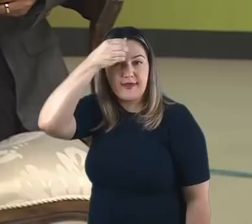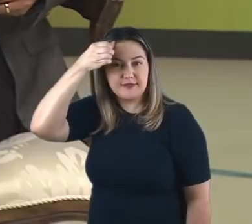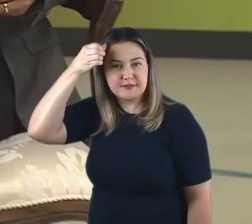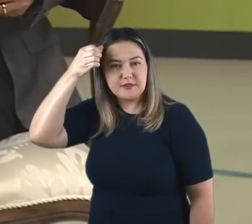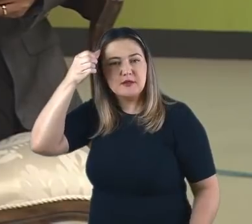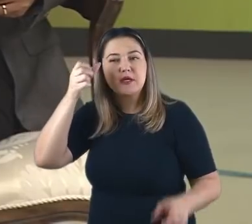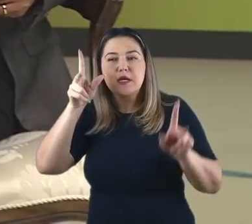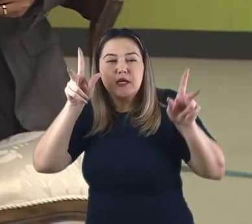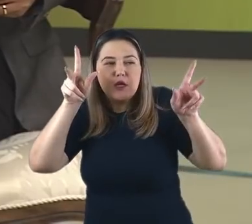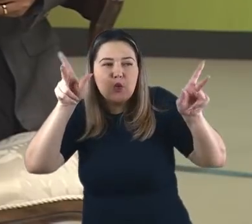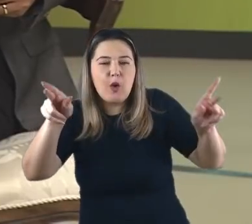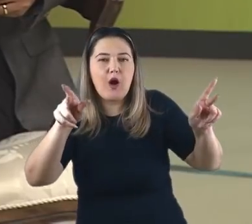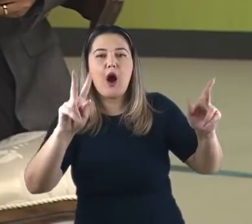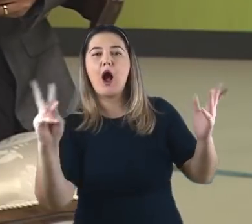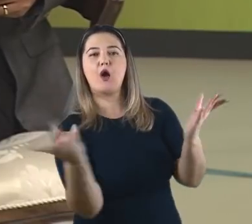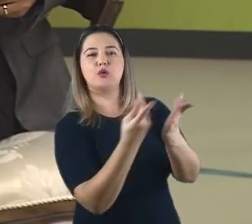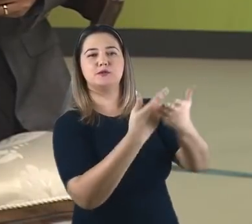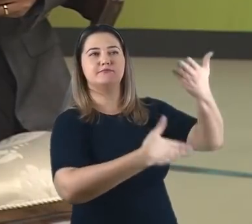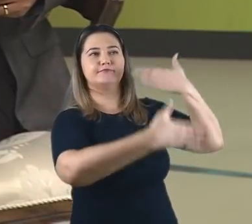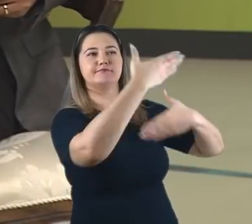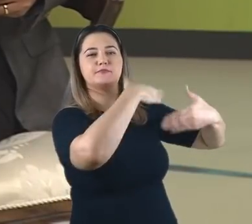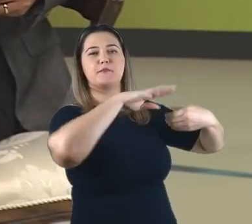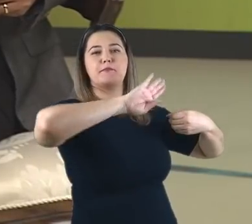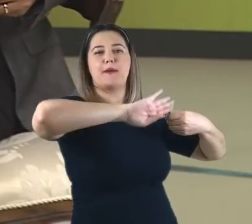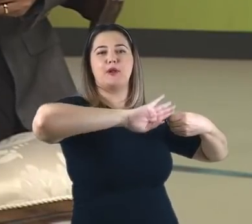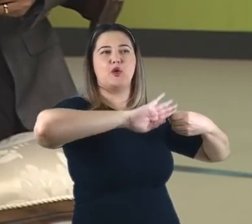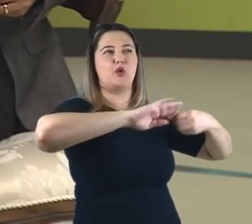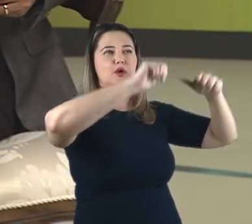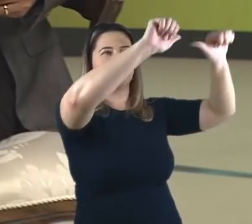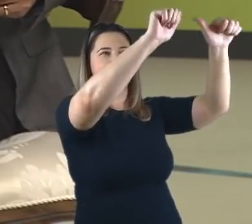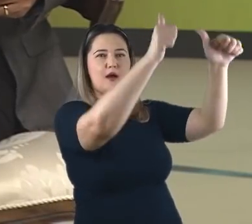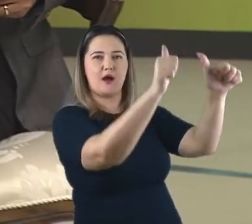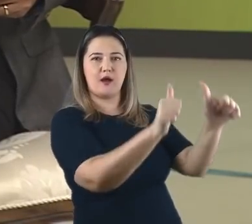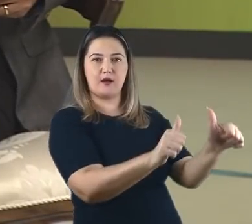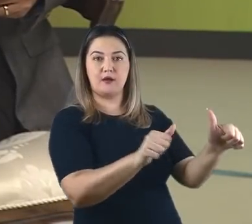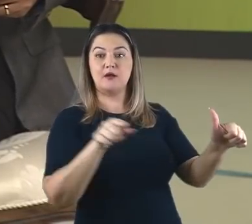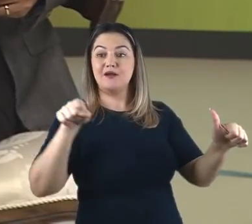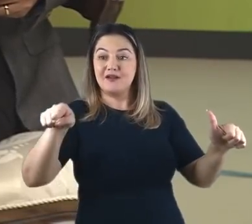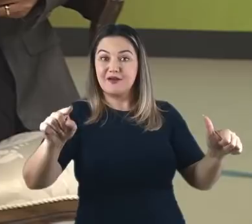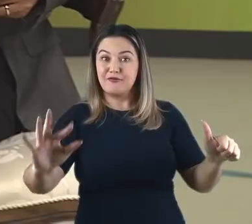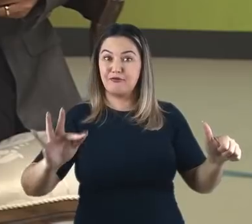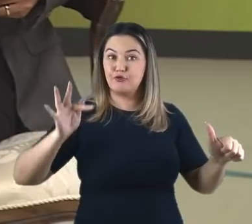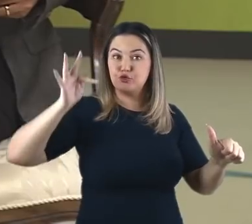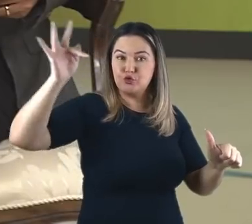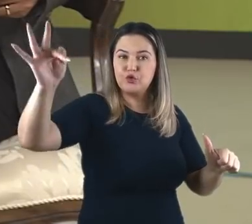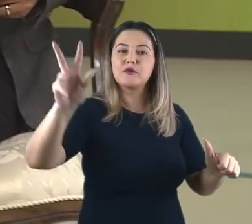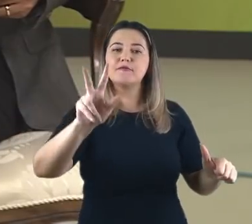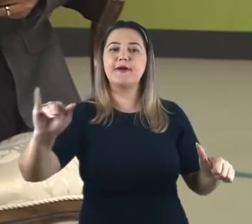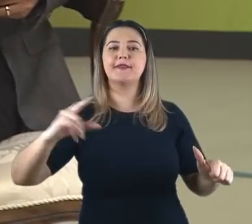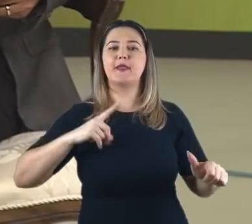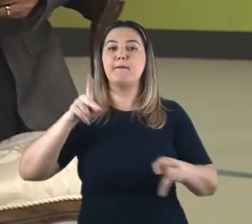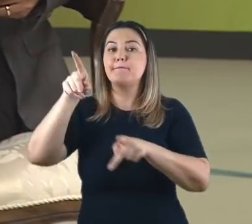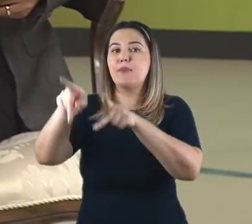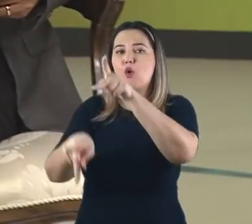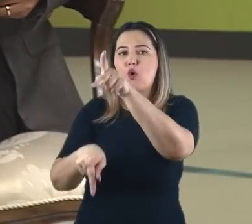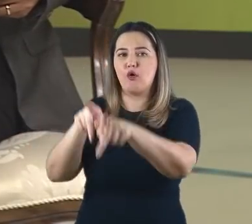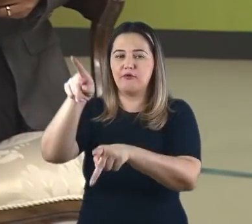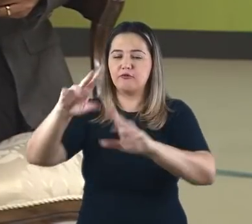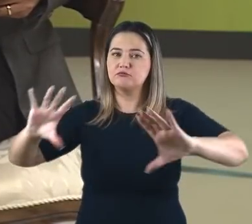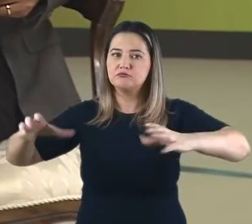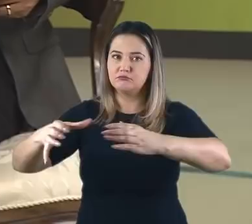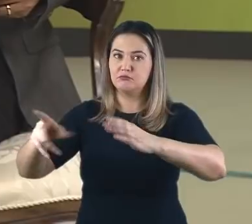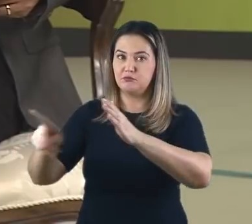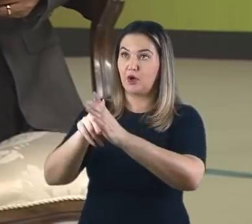reservada para o futuro da igreja que teria uma perseguição causada por um ser apóstata,